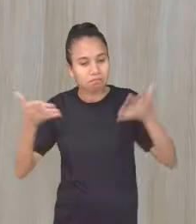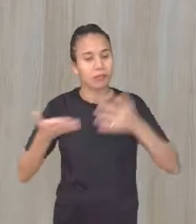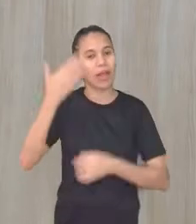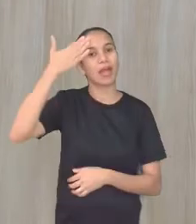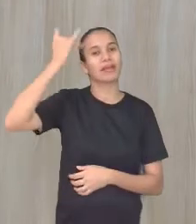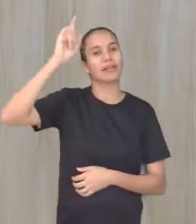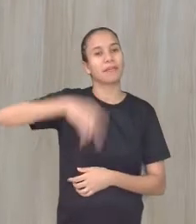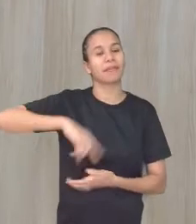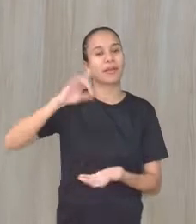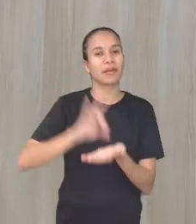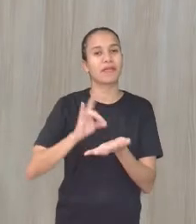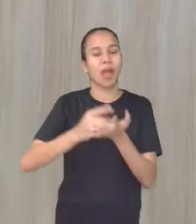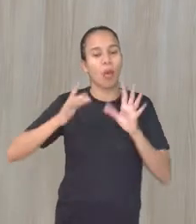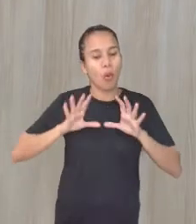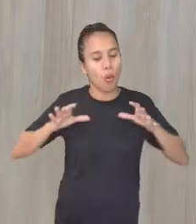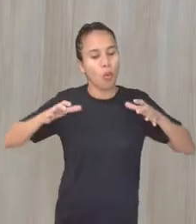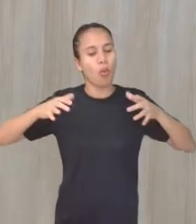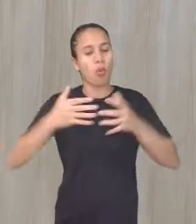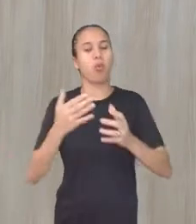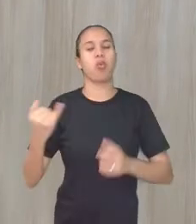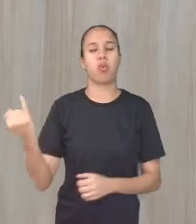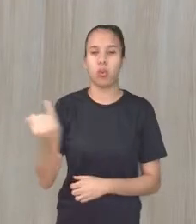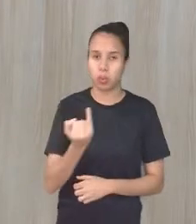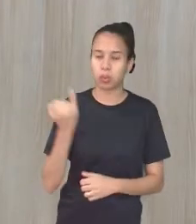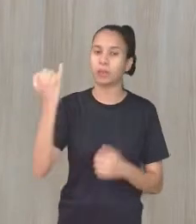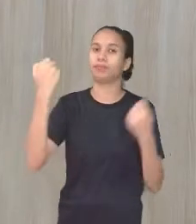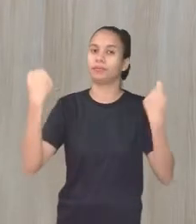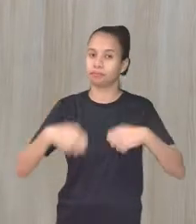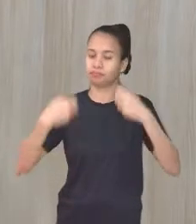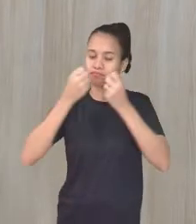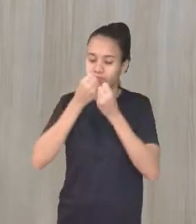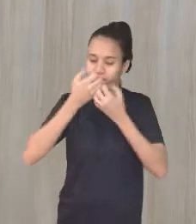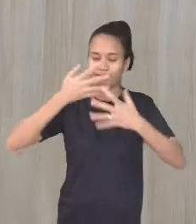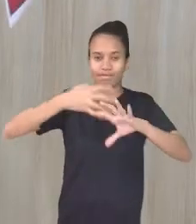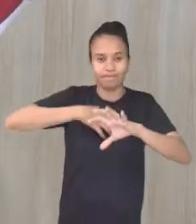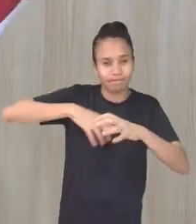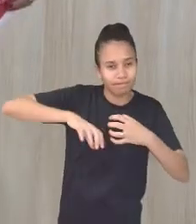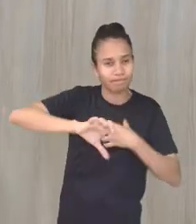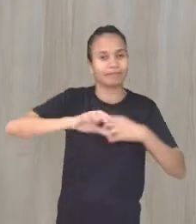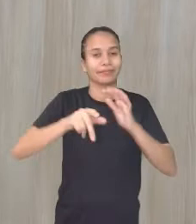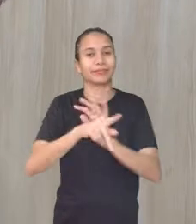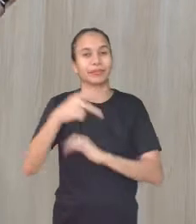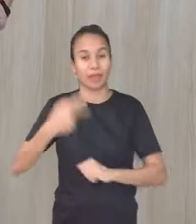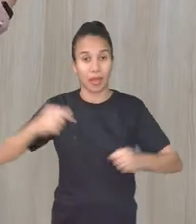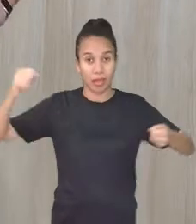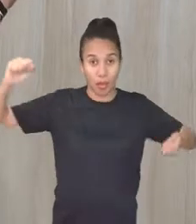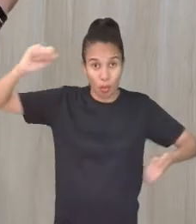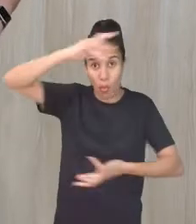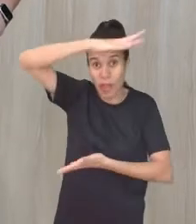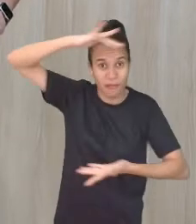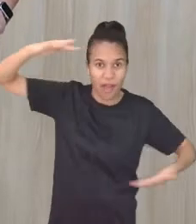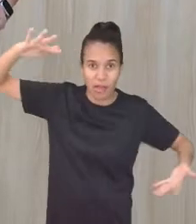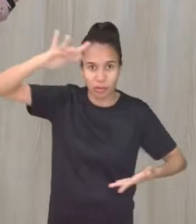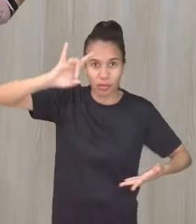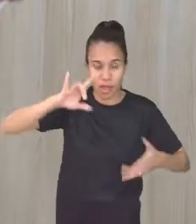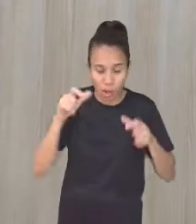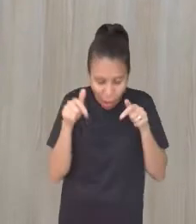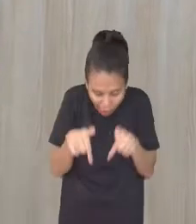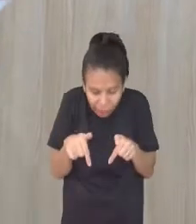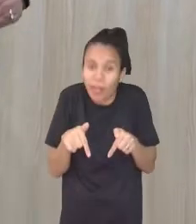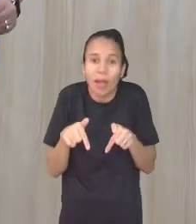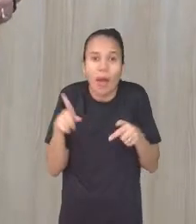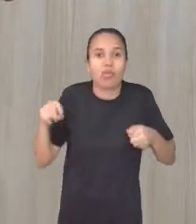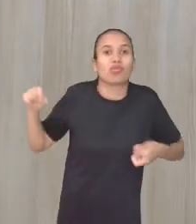uma grande comunidade. E essa grande comunidade precisa se dar bem neste universo. Não é só nesse espacinho aqui, não. Ok?